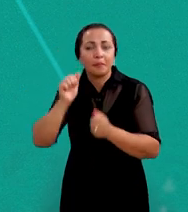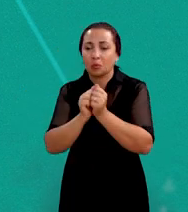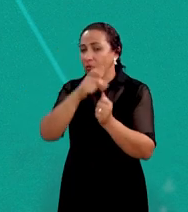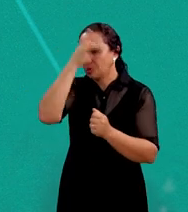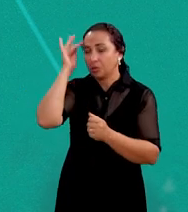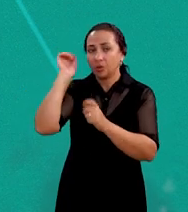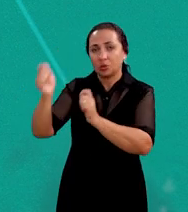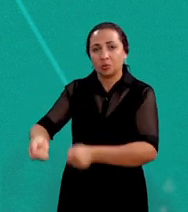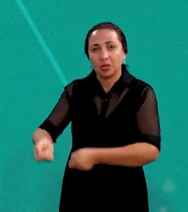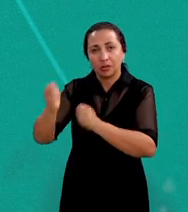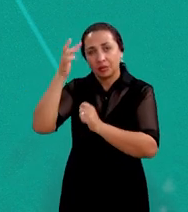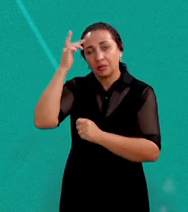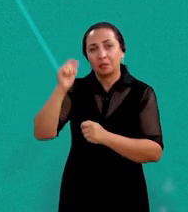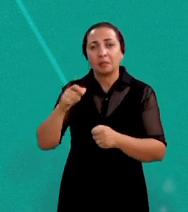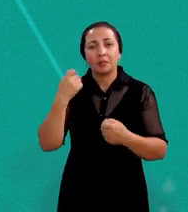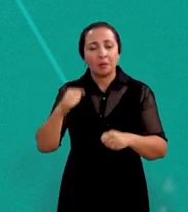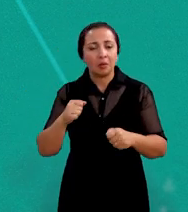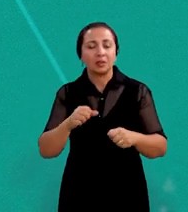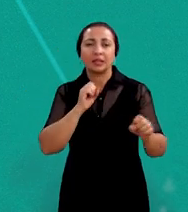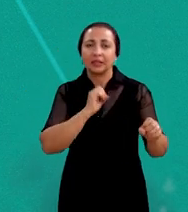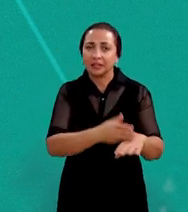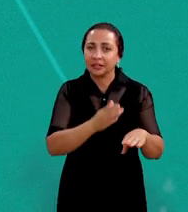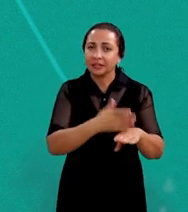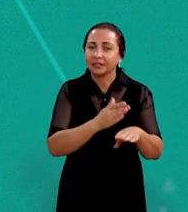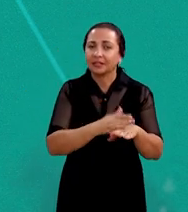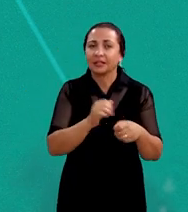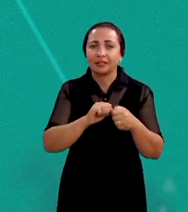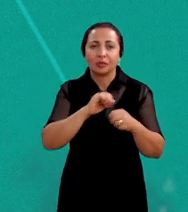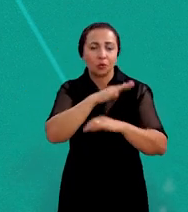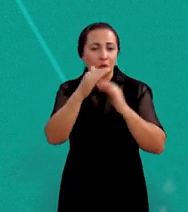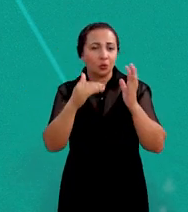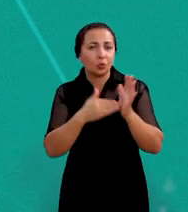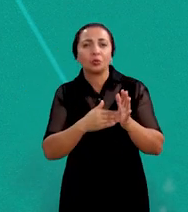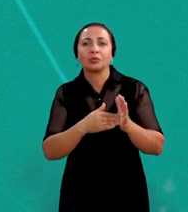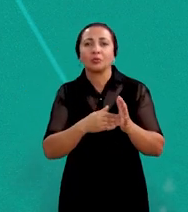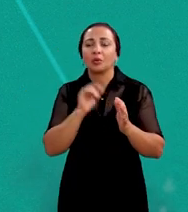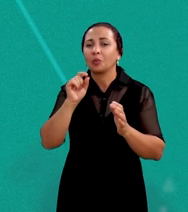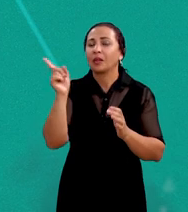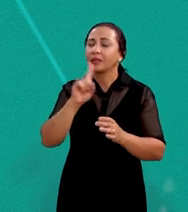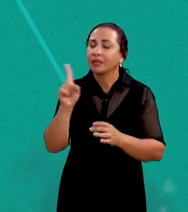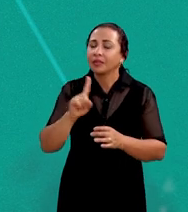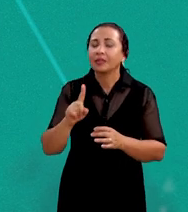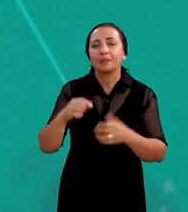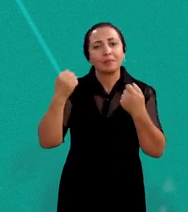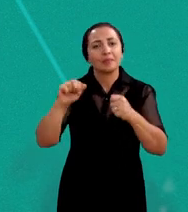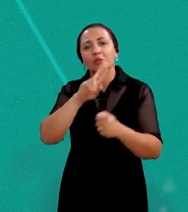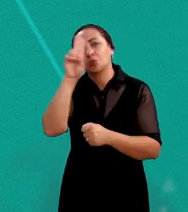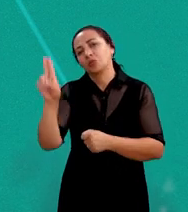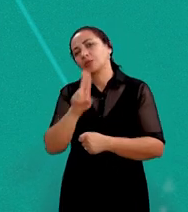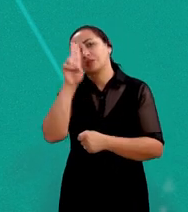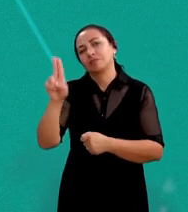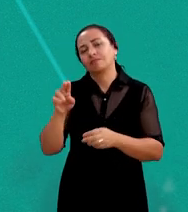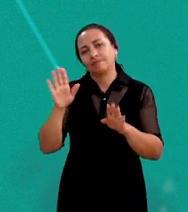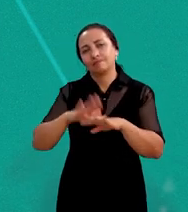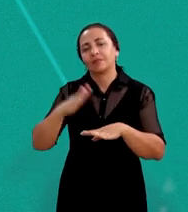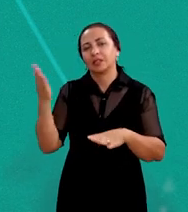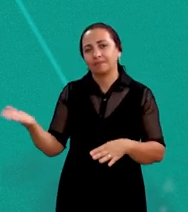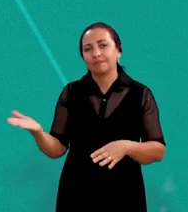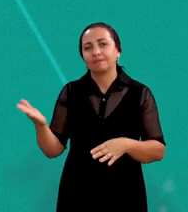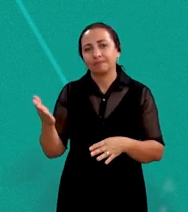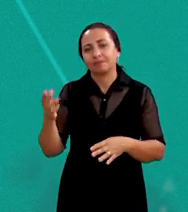pescadores para poderem eles se educarem e trazer todos o que não for mais